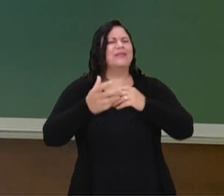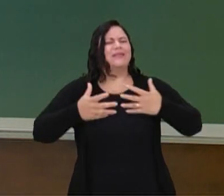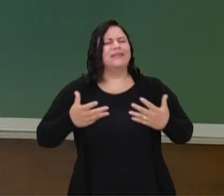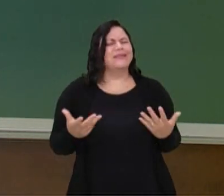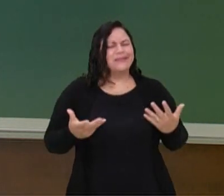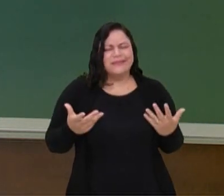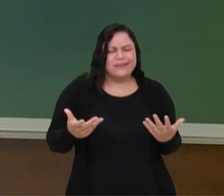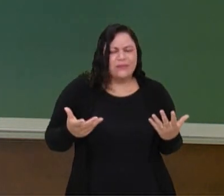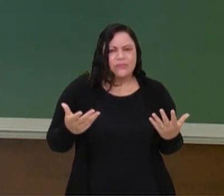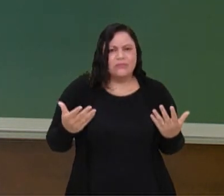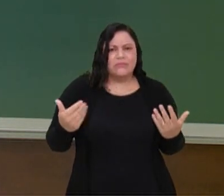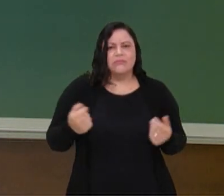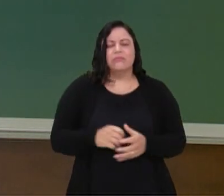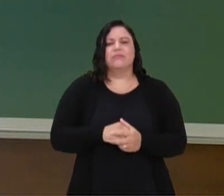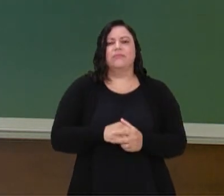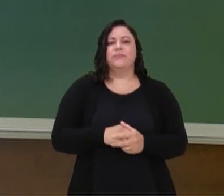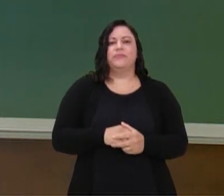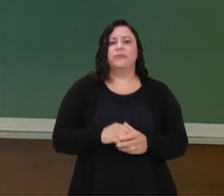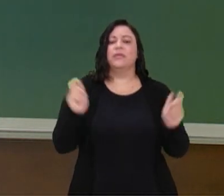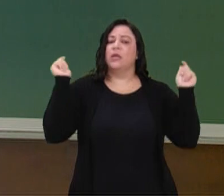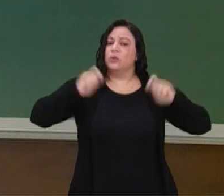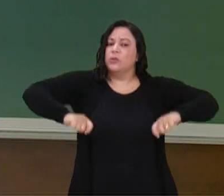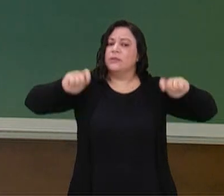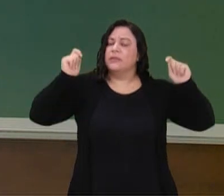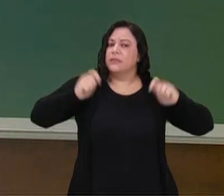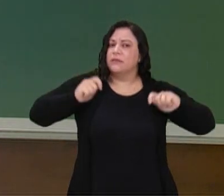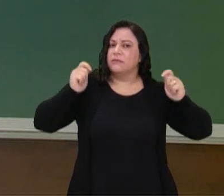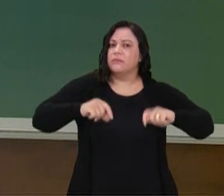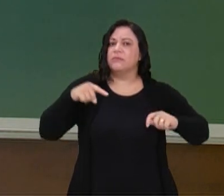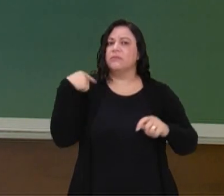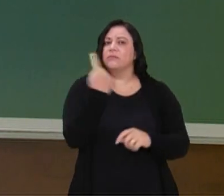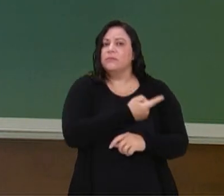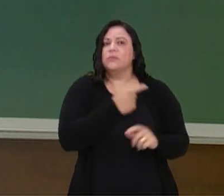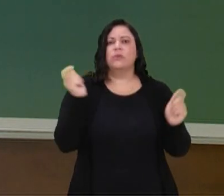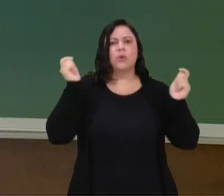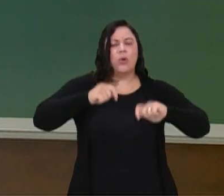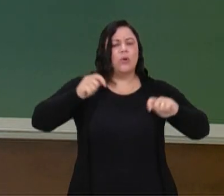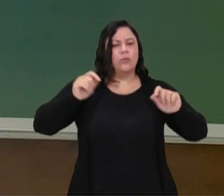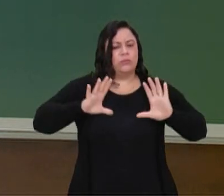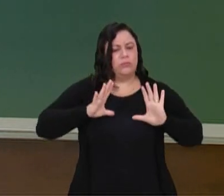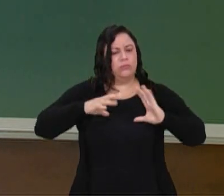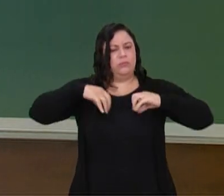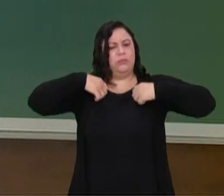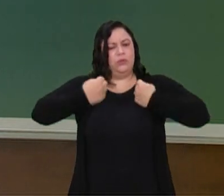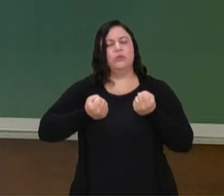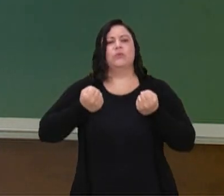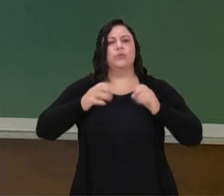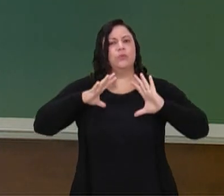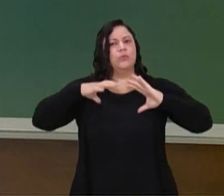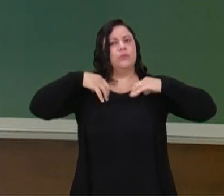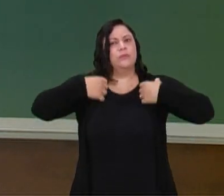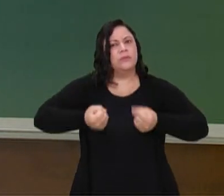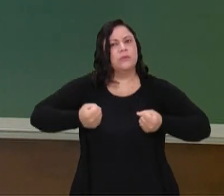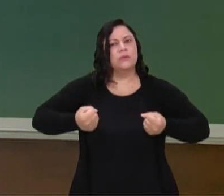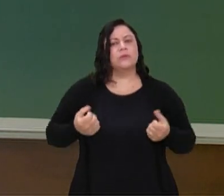aptidões físicas? É a nossa capacidade, gente, de realizar esforços. Então, os esforços